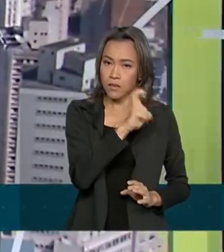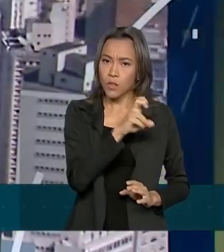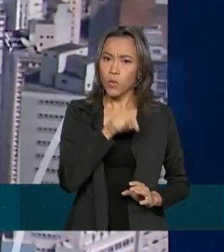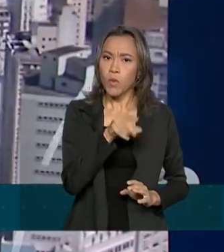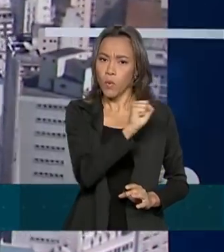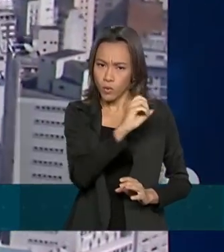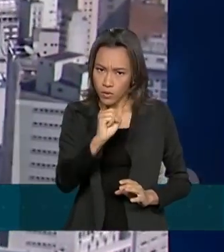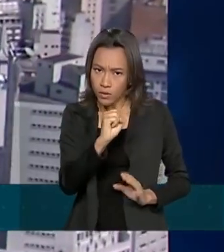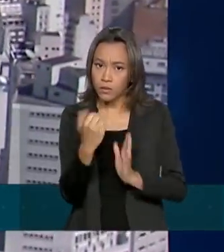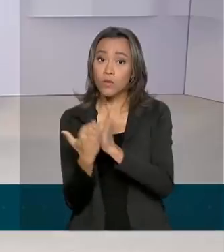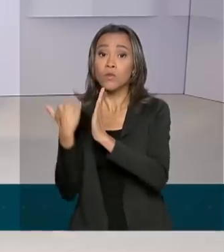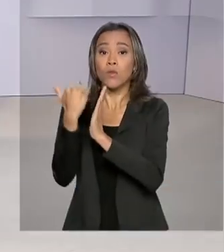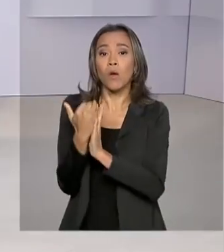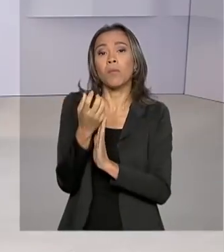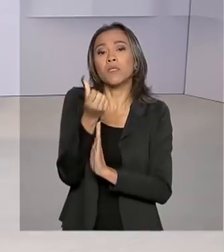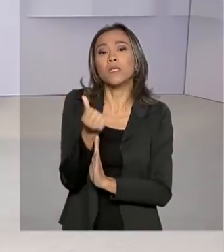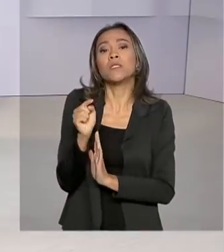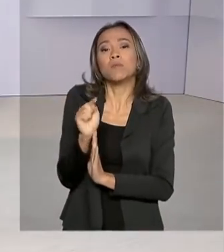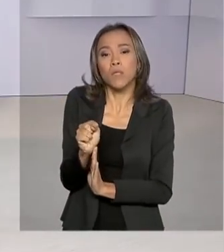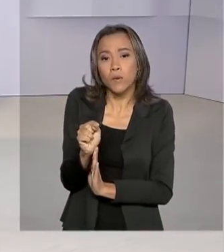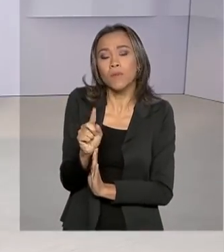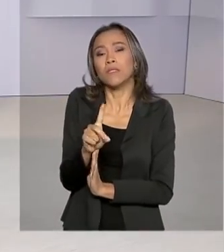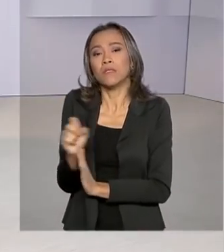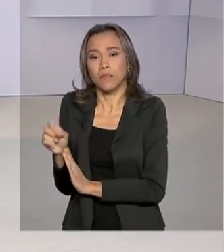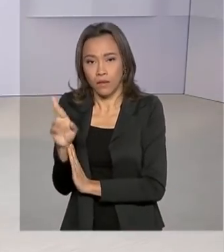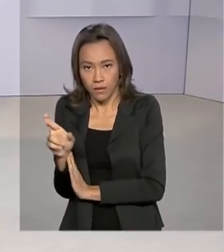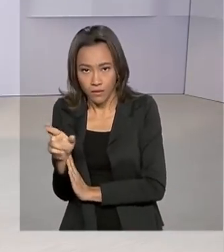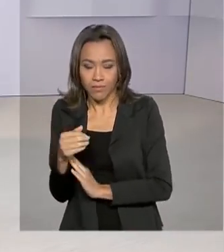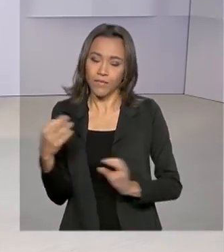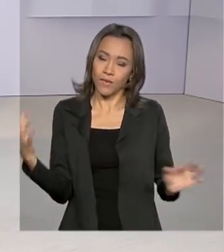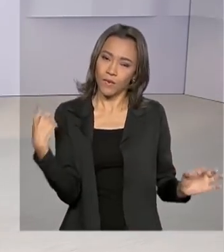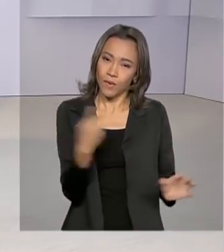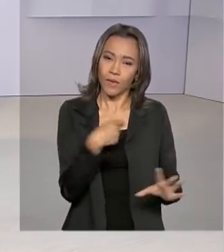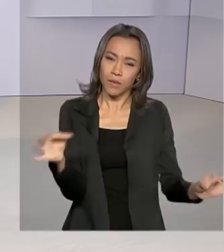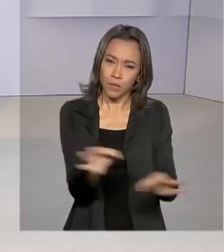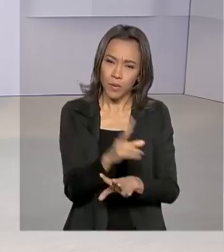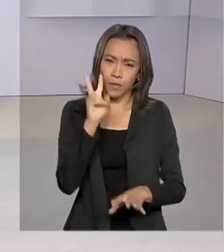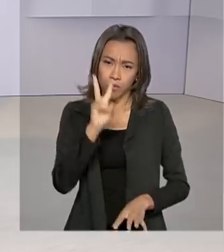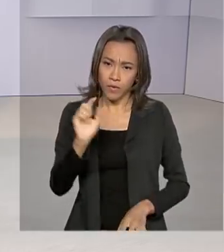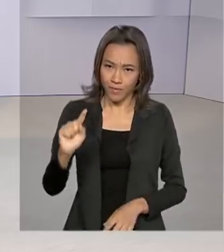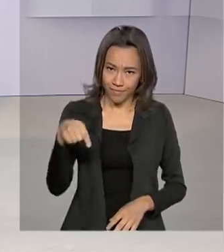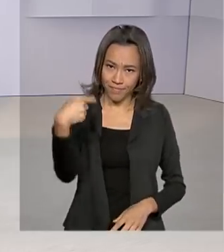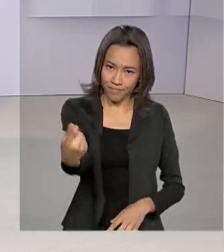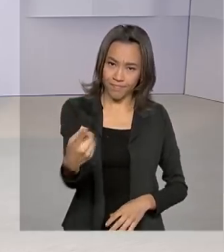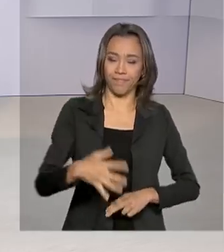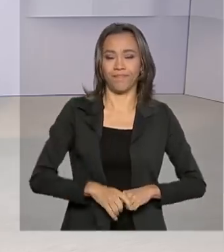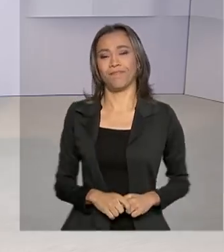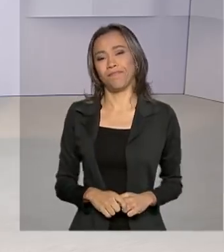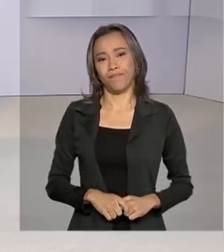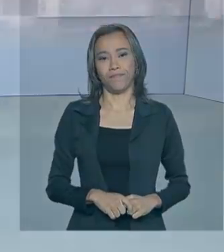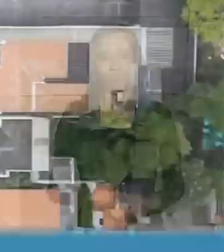R$ 6.100. Nós ficamos por aqui. Nos vemos então na próxima edição. Até lá.